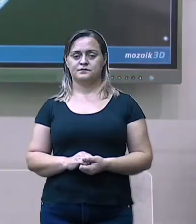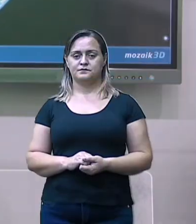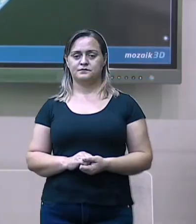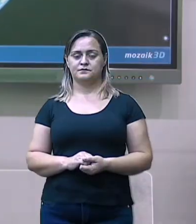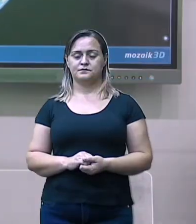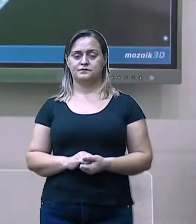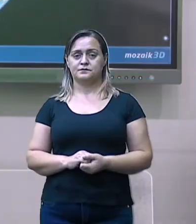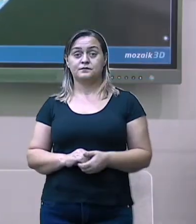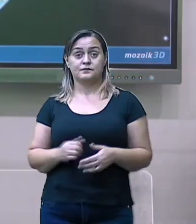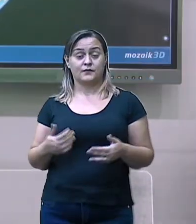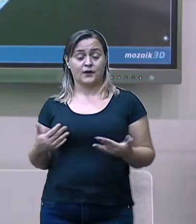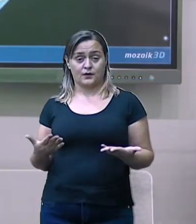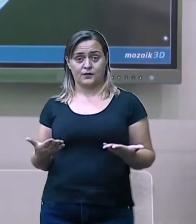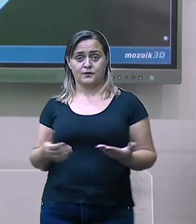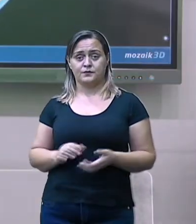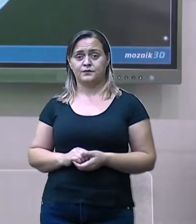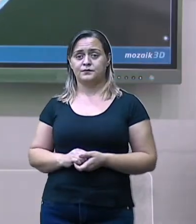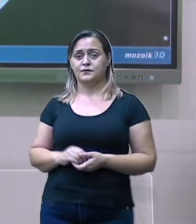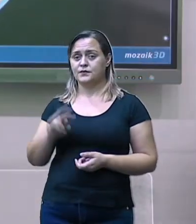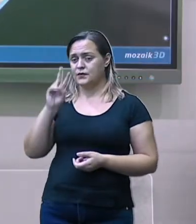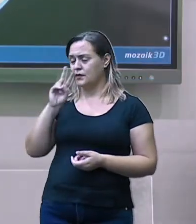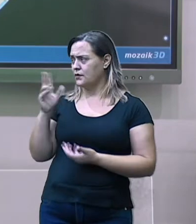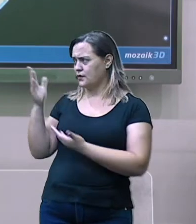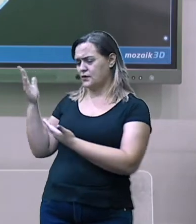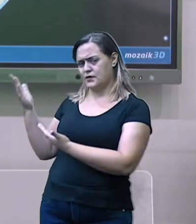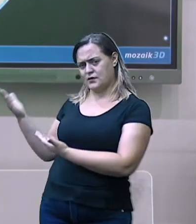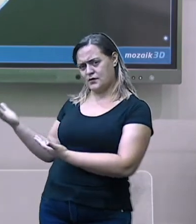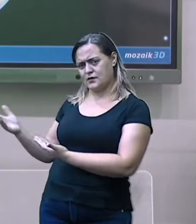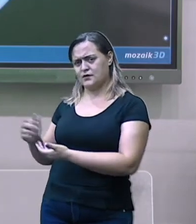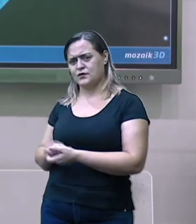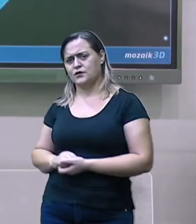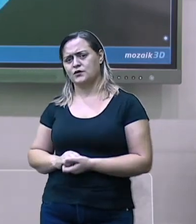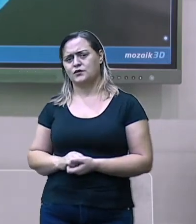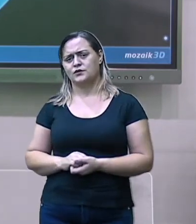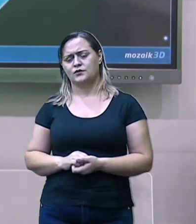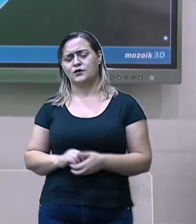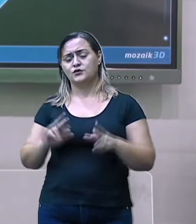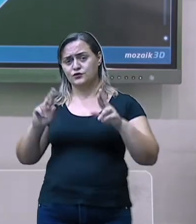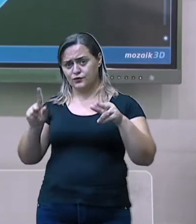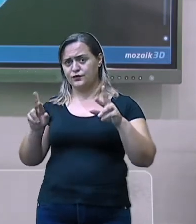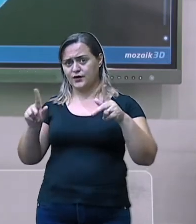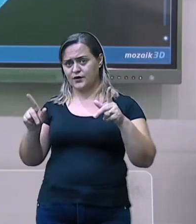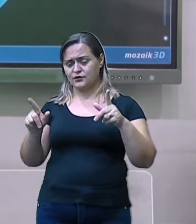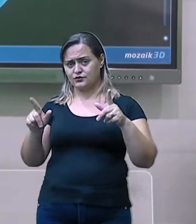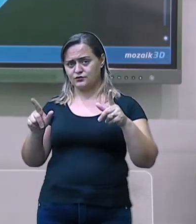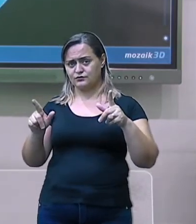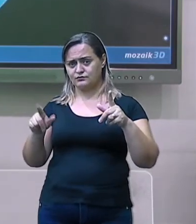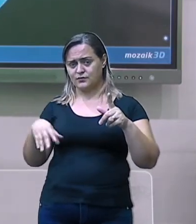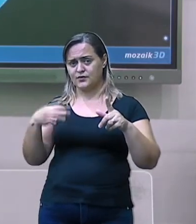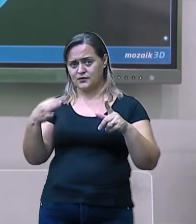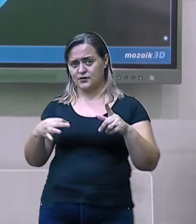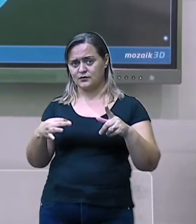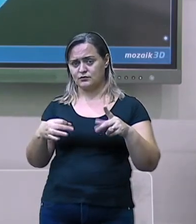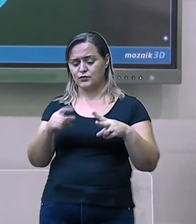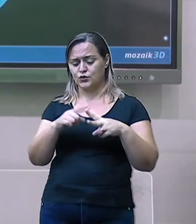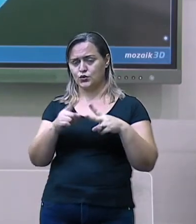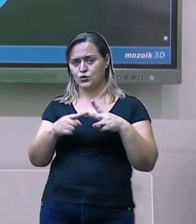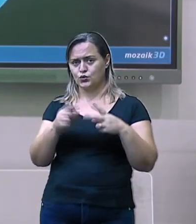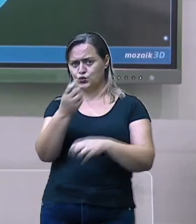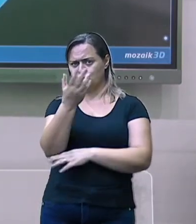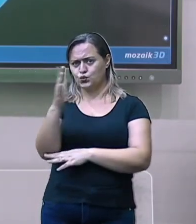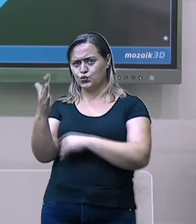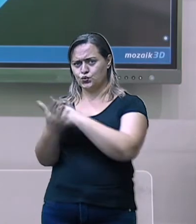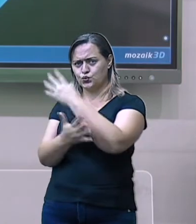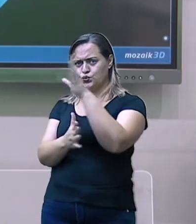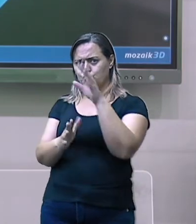Pessoal, nós vimos, então, a questão da diferença na vegetação. E como eu disse para vocês, nós não vamos